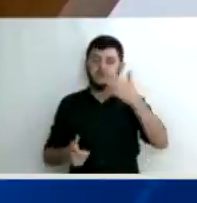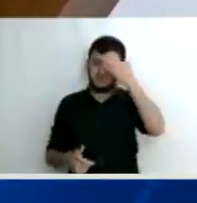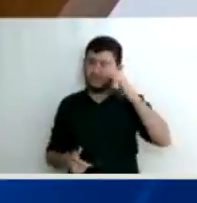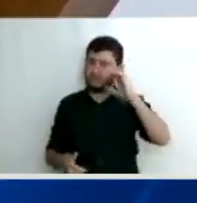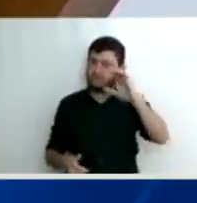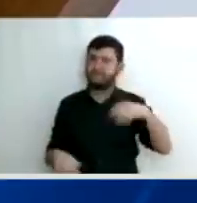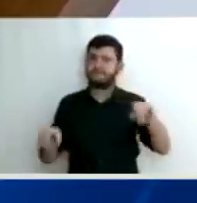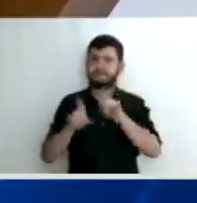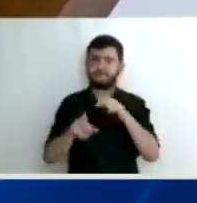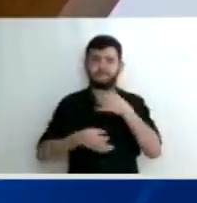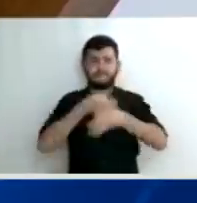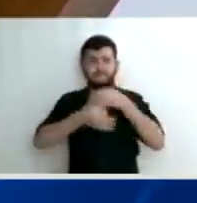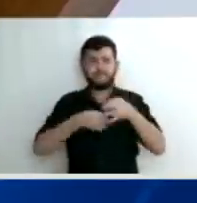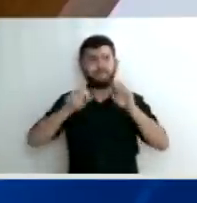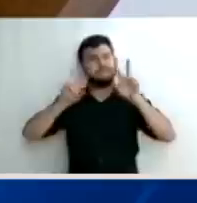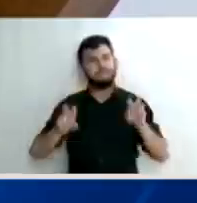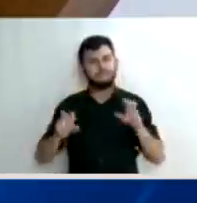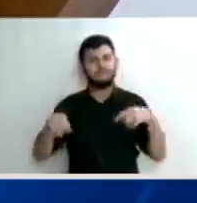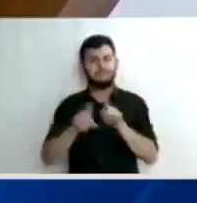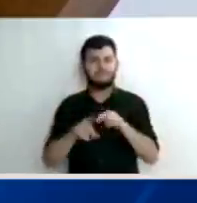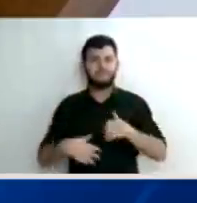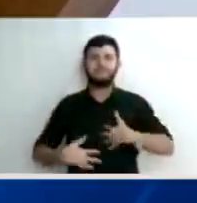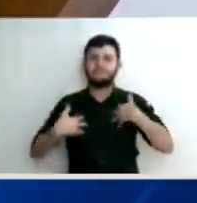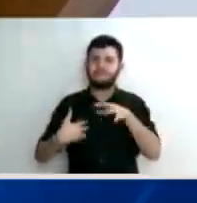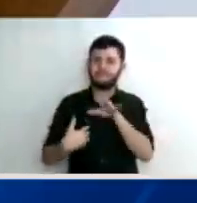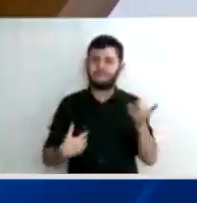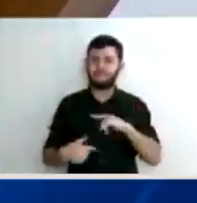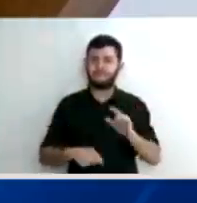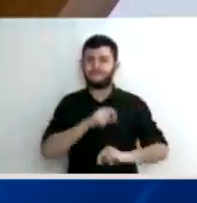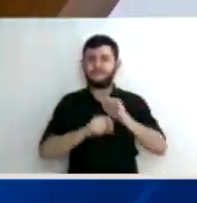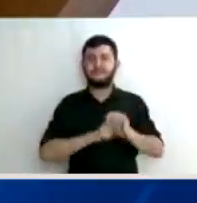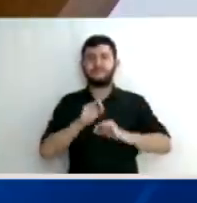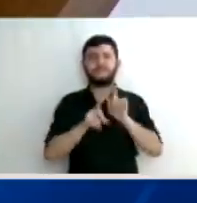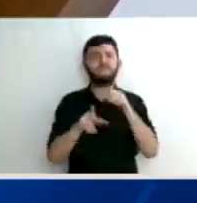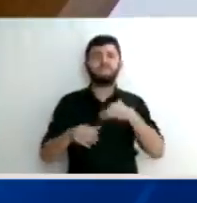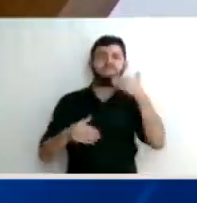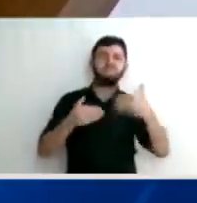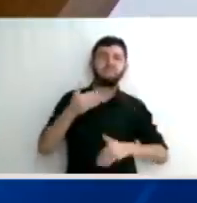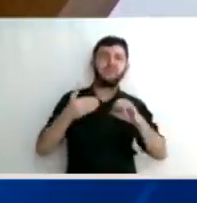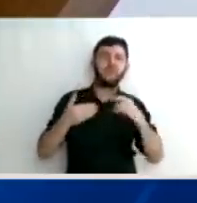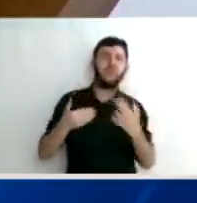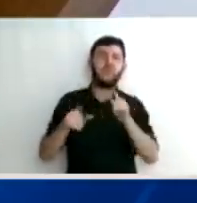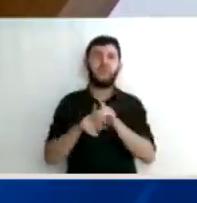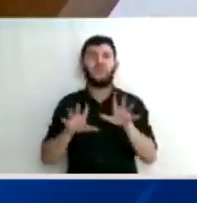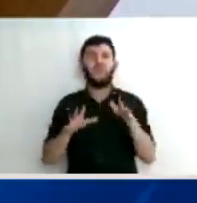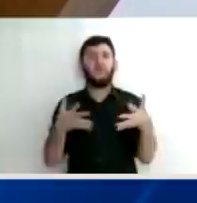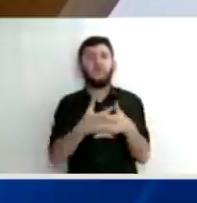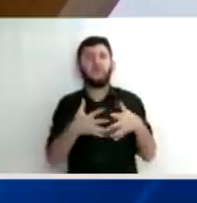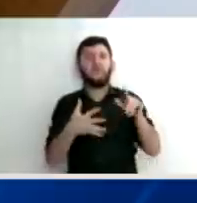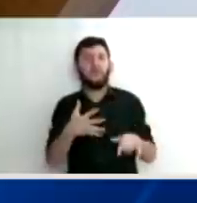só ao ex-juiz Sérgio Moro, mas toda a operação Lava Jato, ela está em cheque.